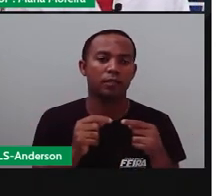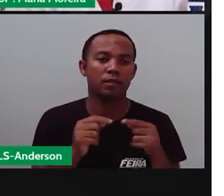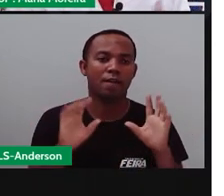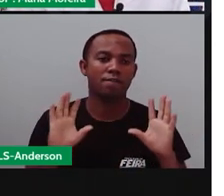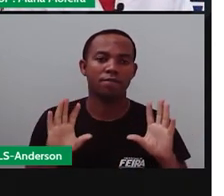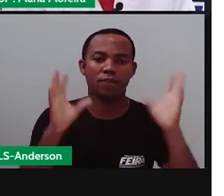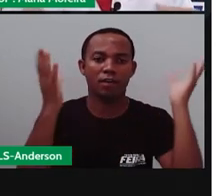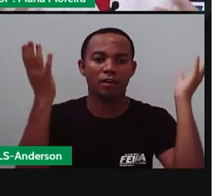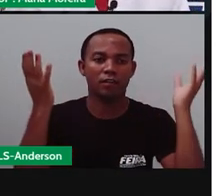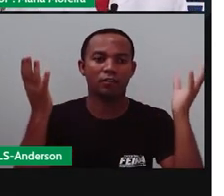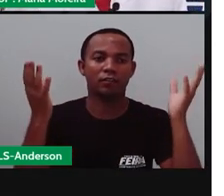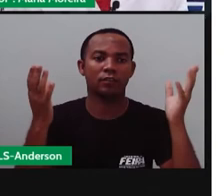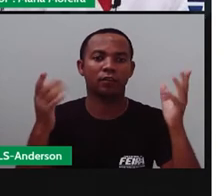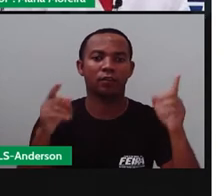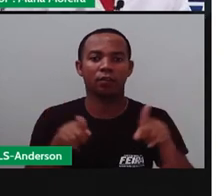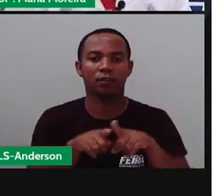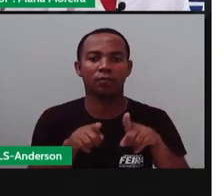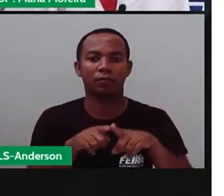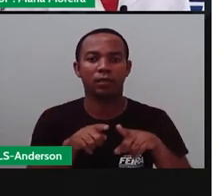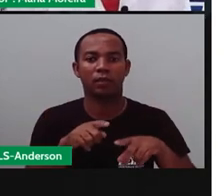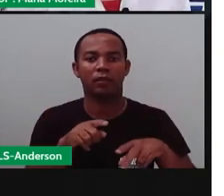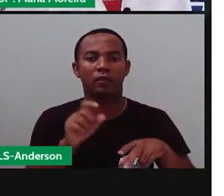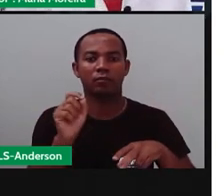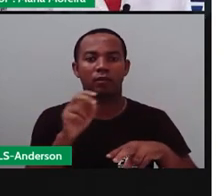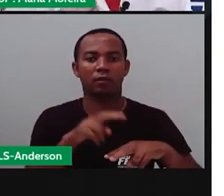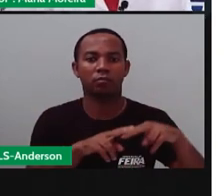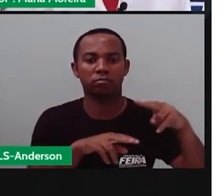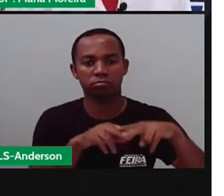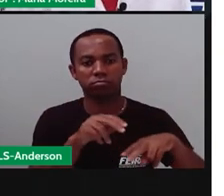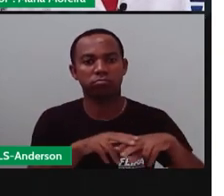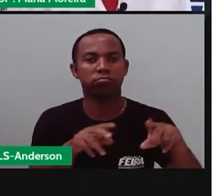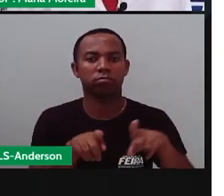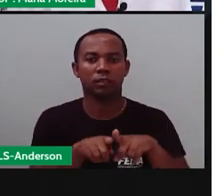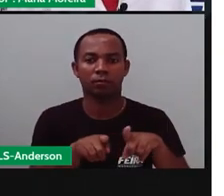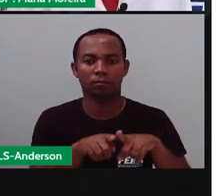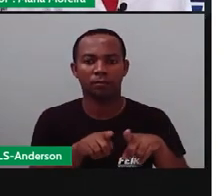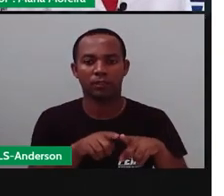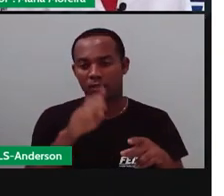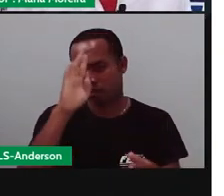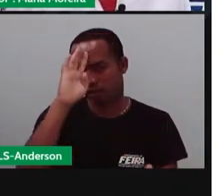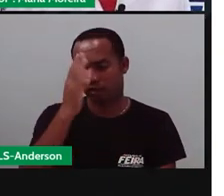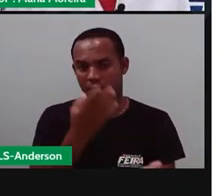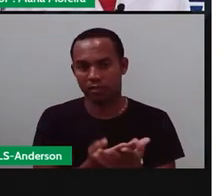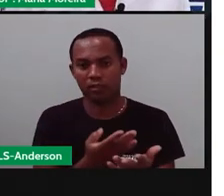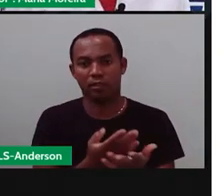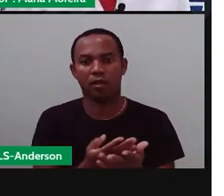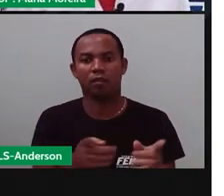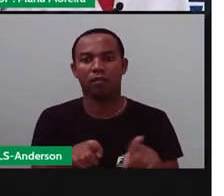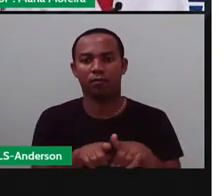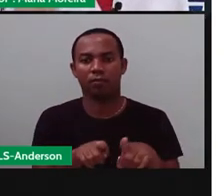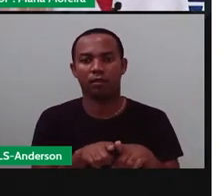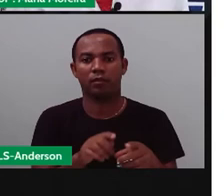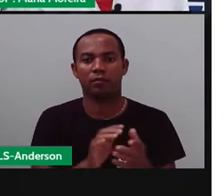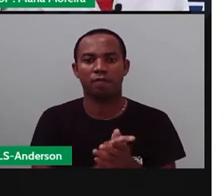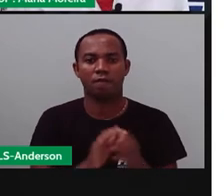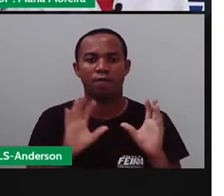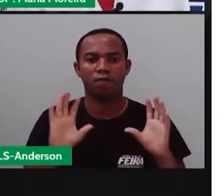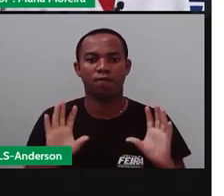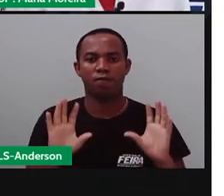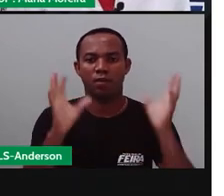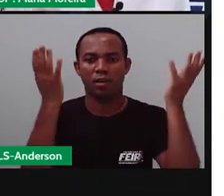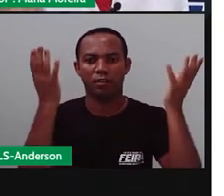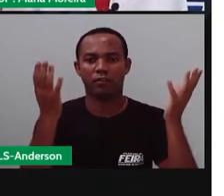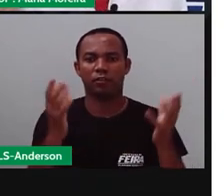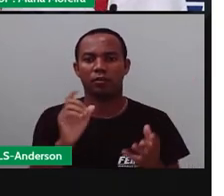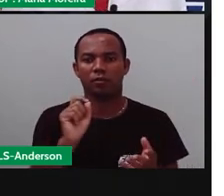colheita, celebrar os santos, depende o quê? Do que você acredita e do que você quer celebrar, né? E essas festas,